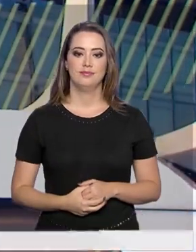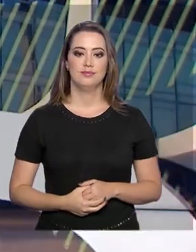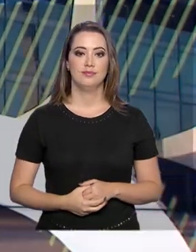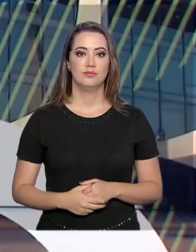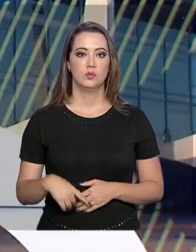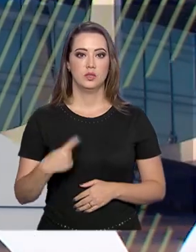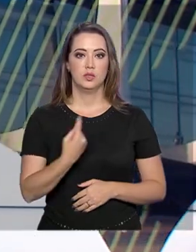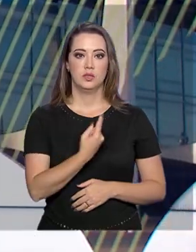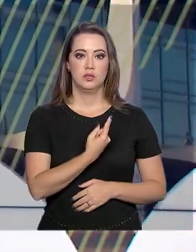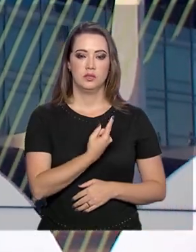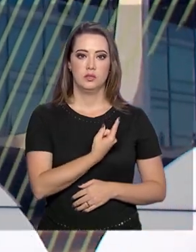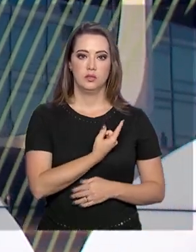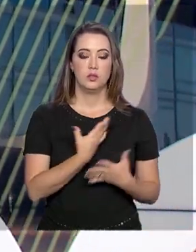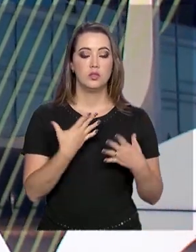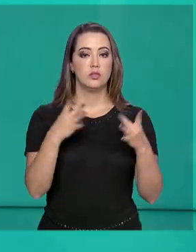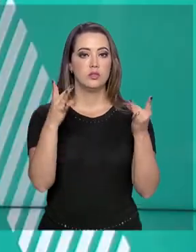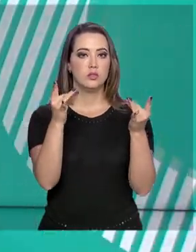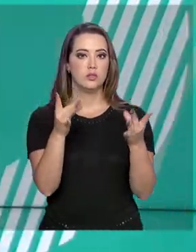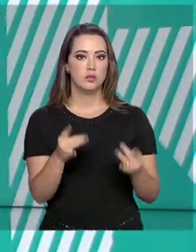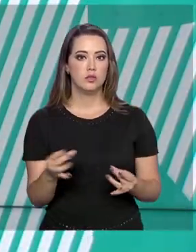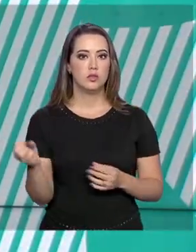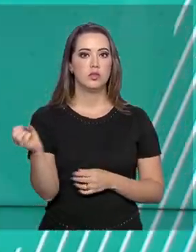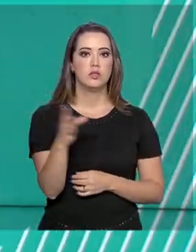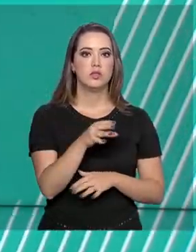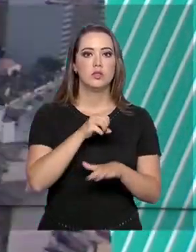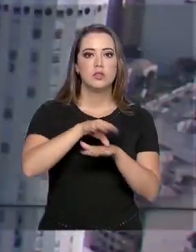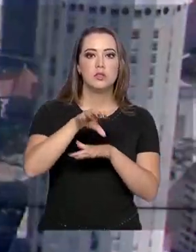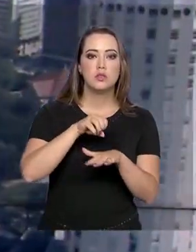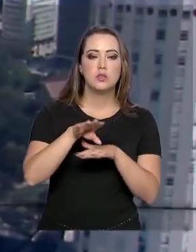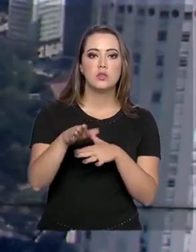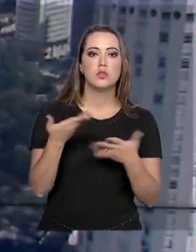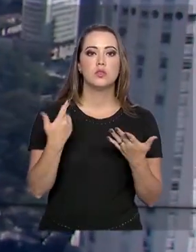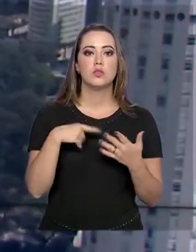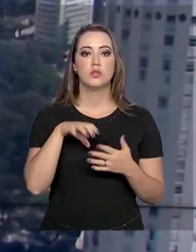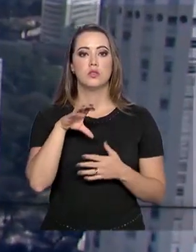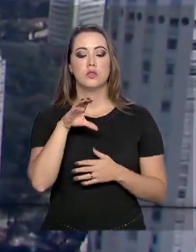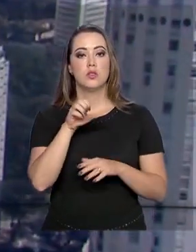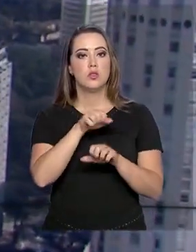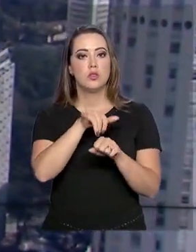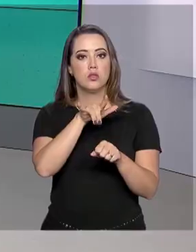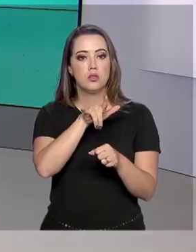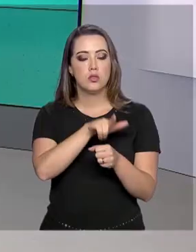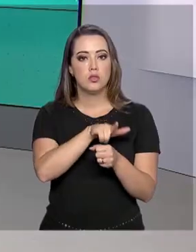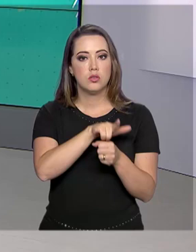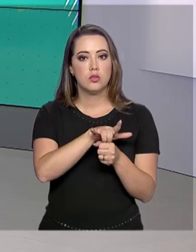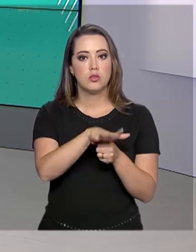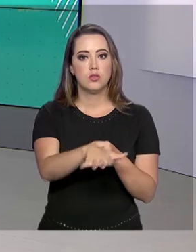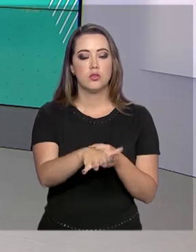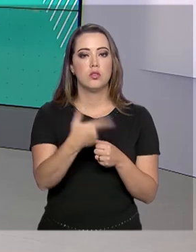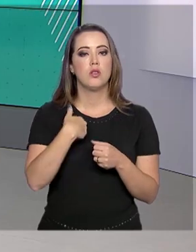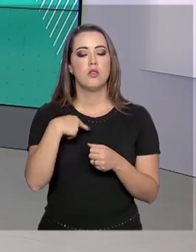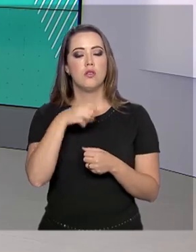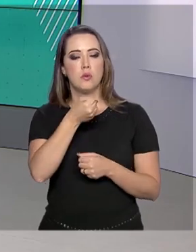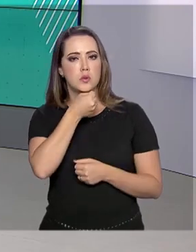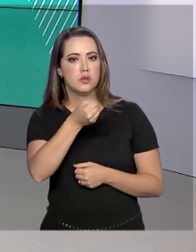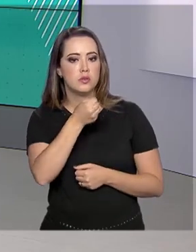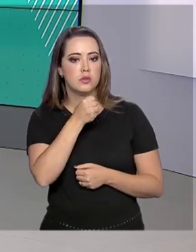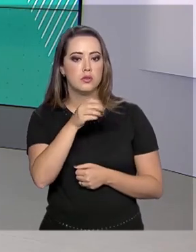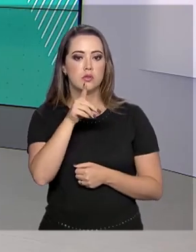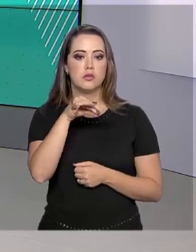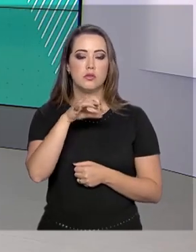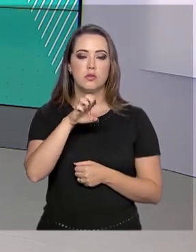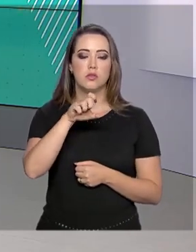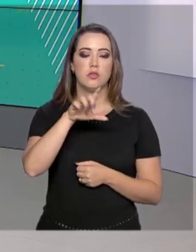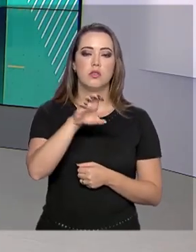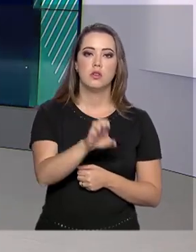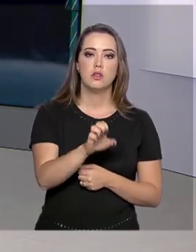Nós vamos trazer aqui novas informações a respeito do coronavírus. Nós vamos chamar a repórter Daniele Popov,